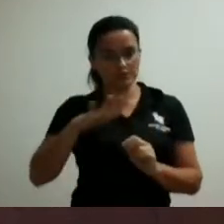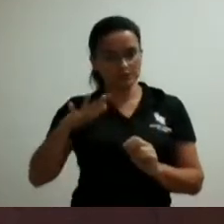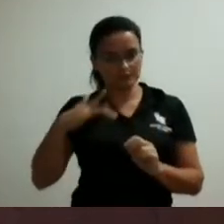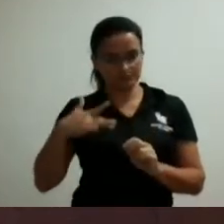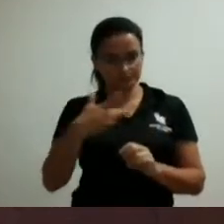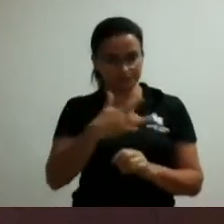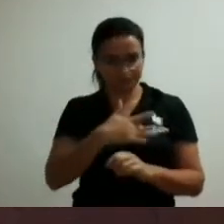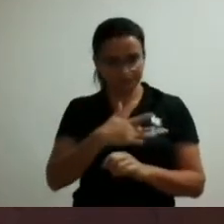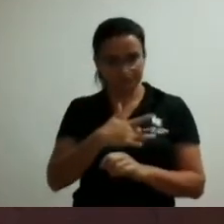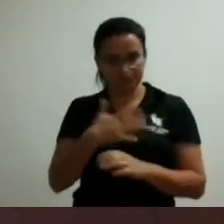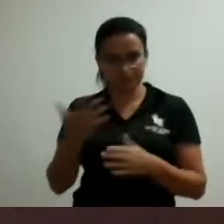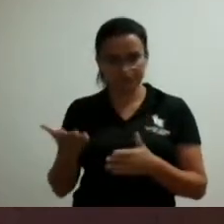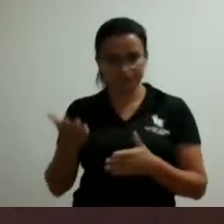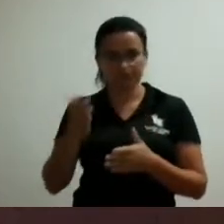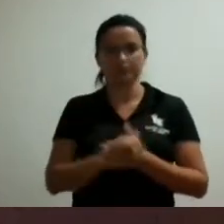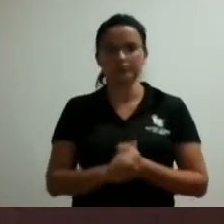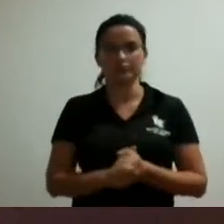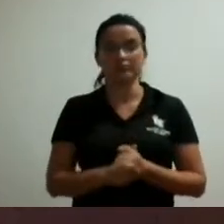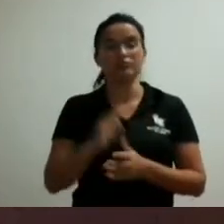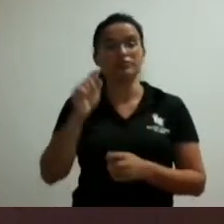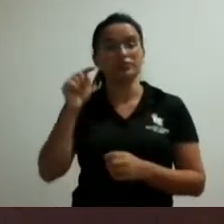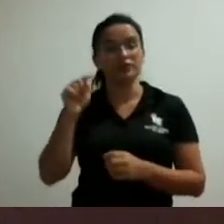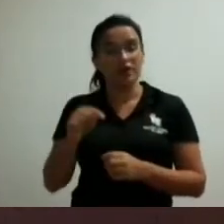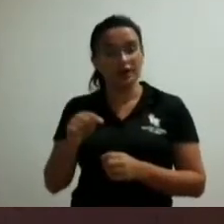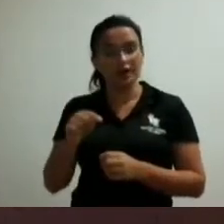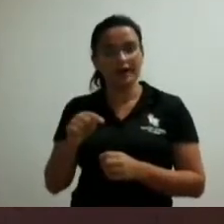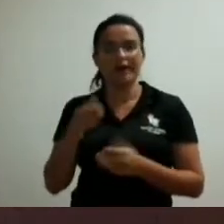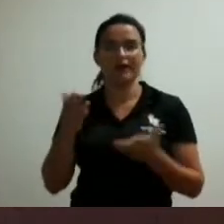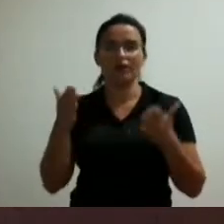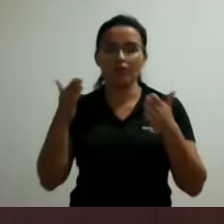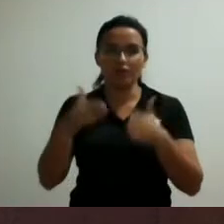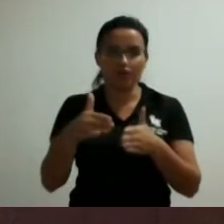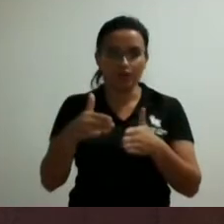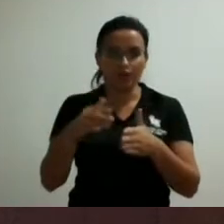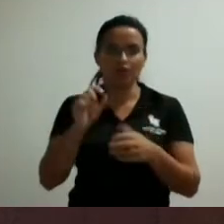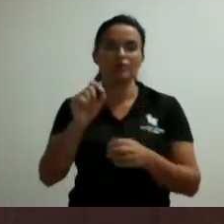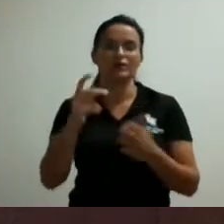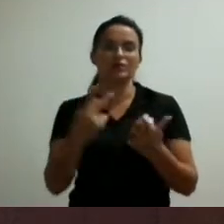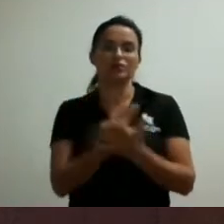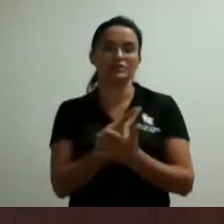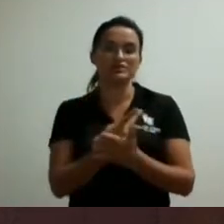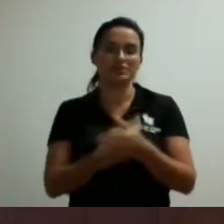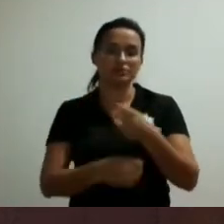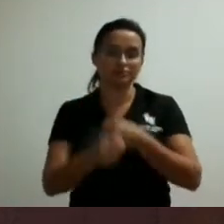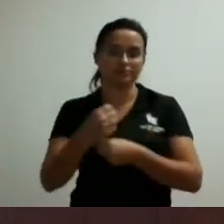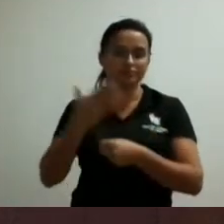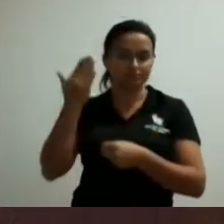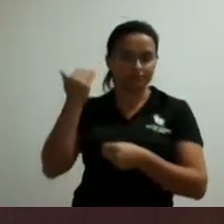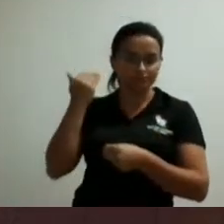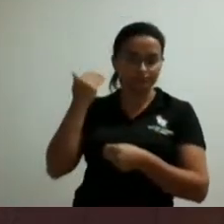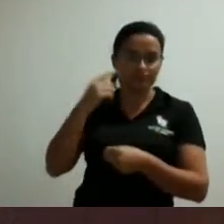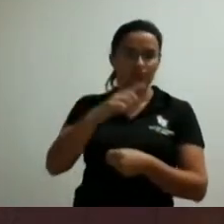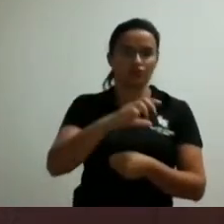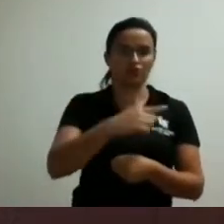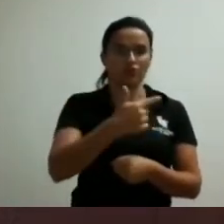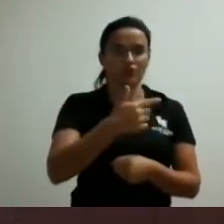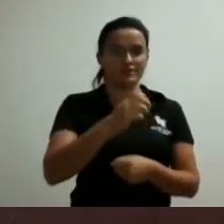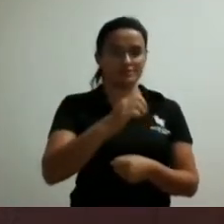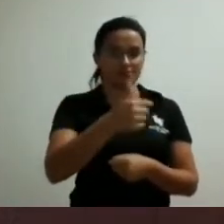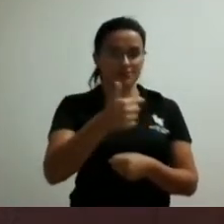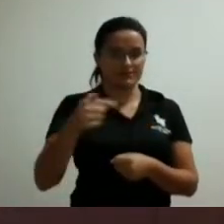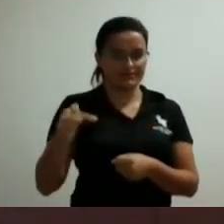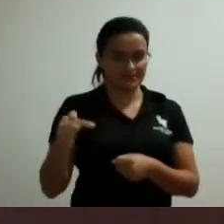baseado num caso ocorrido em 2017 com um estudante o Luiz Begoles Amorra né que